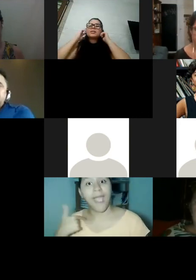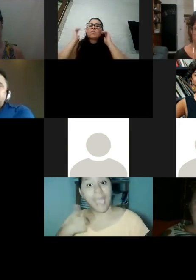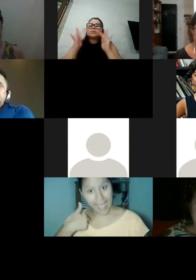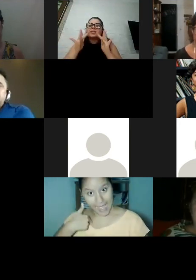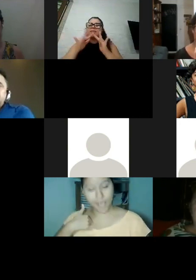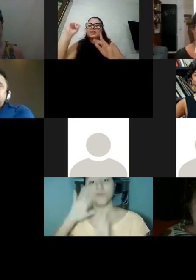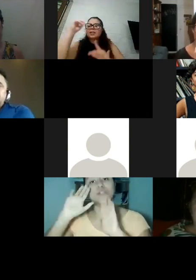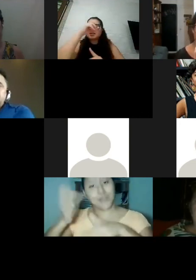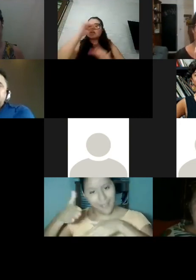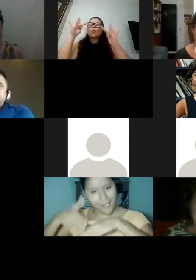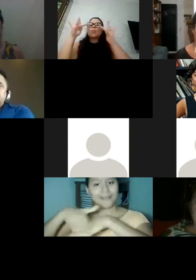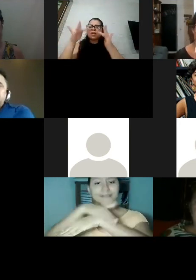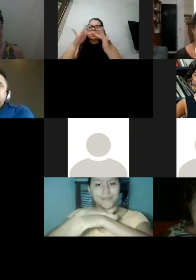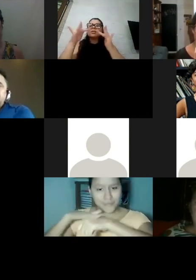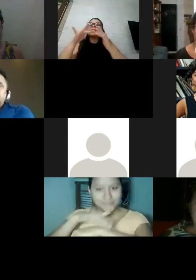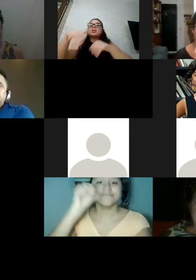esse contato dele